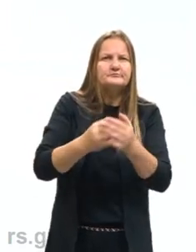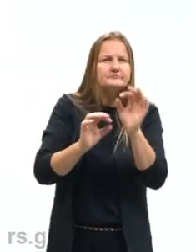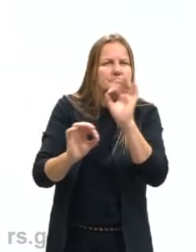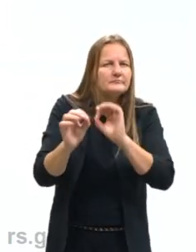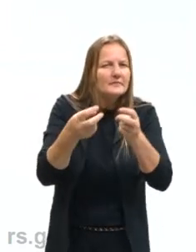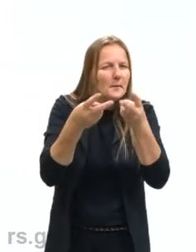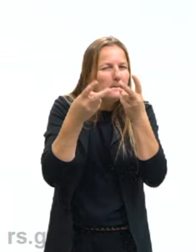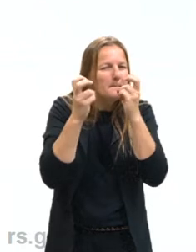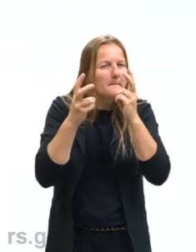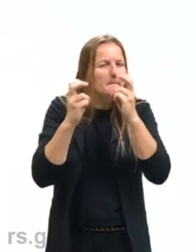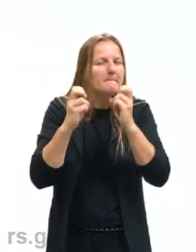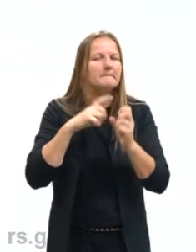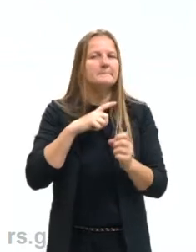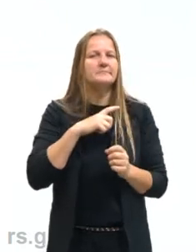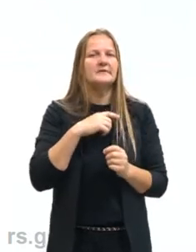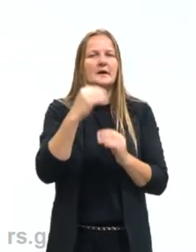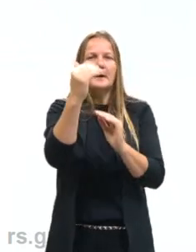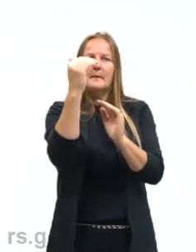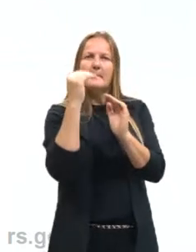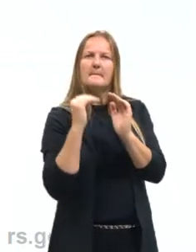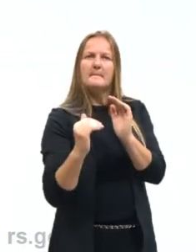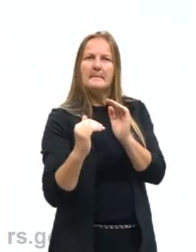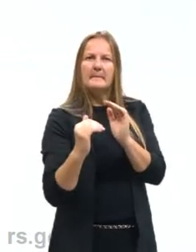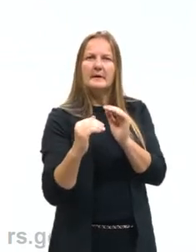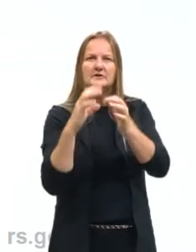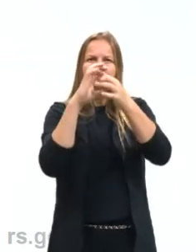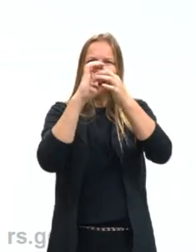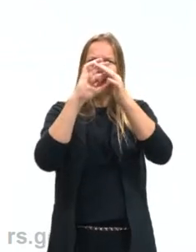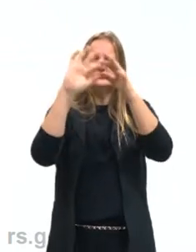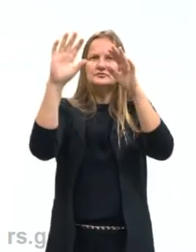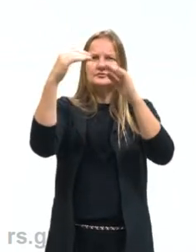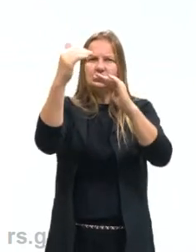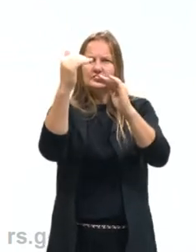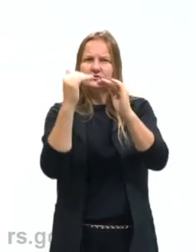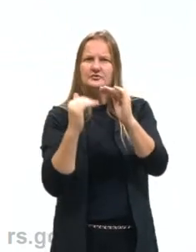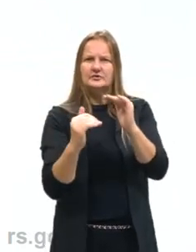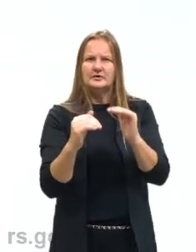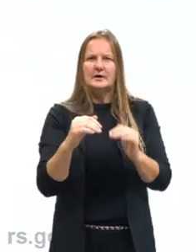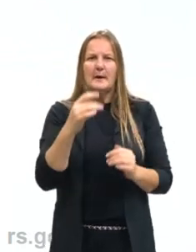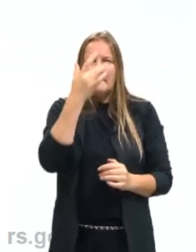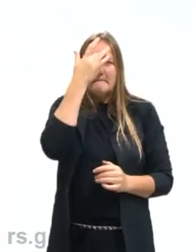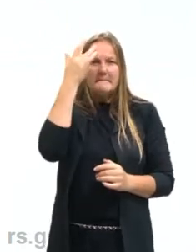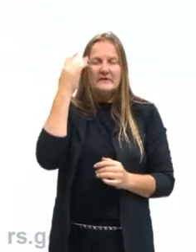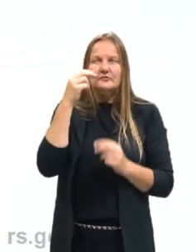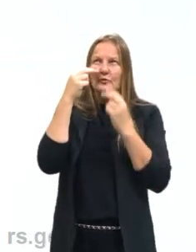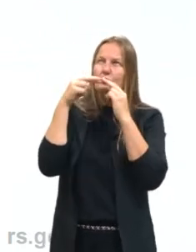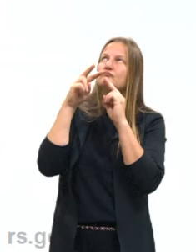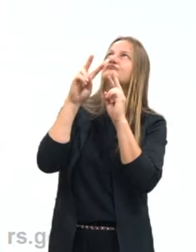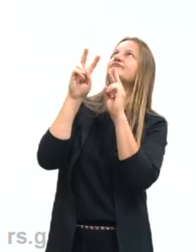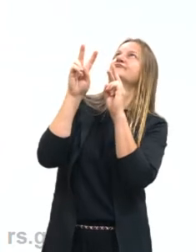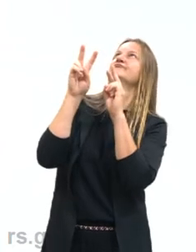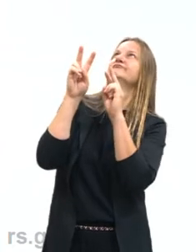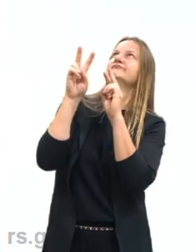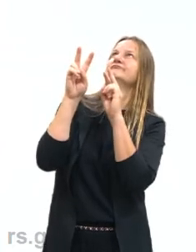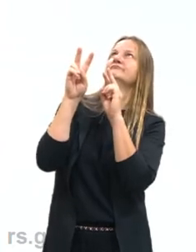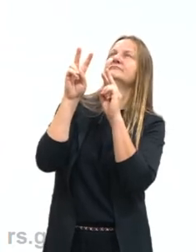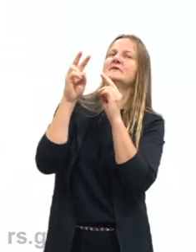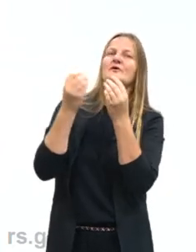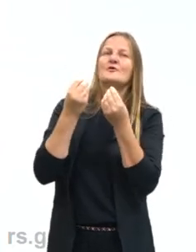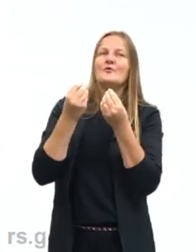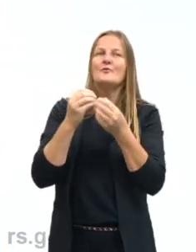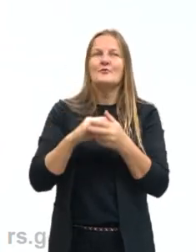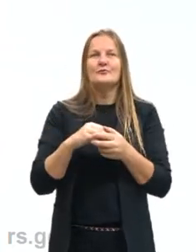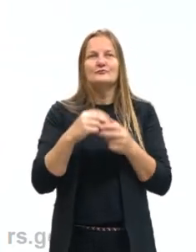percebemos ali, logo abaixo da Liberdade, uma pessoa olhando para a Liberdade, e essa